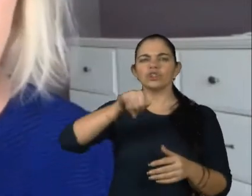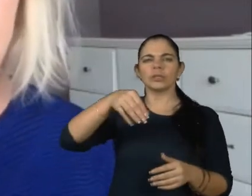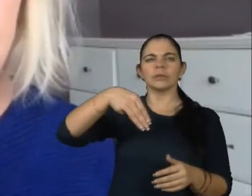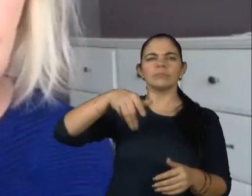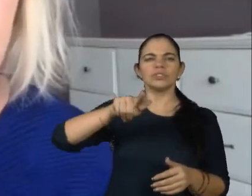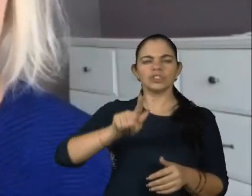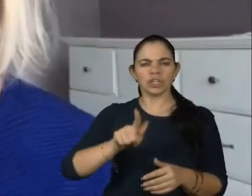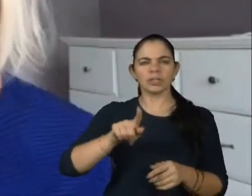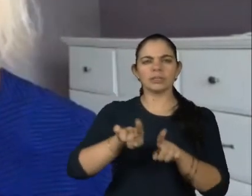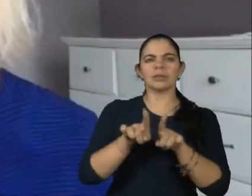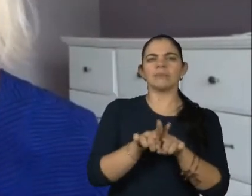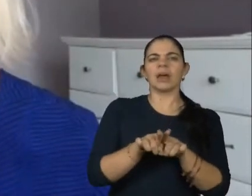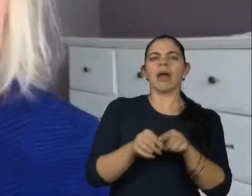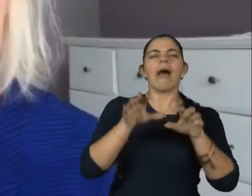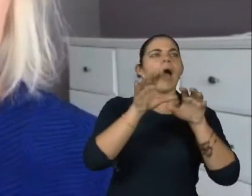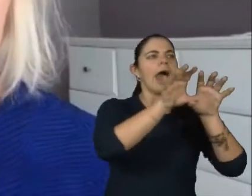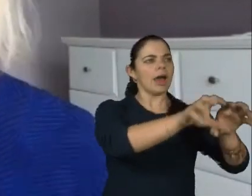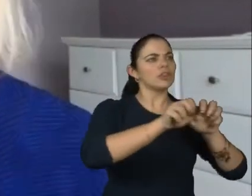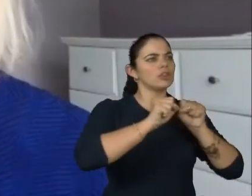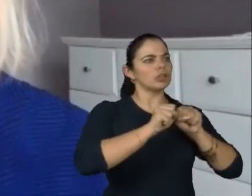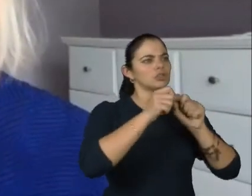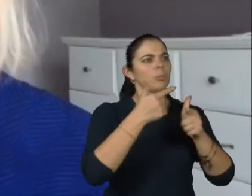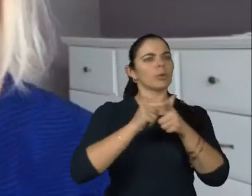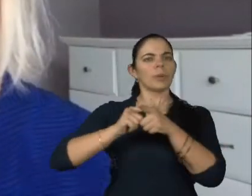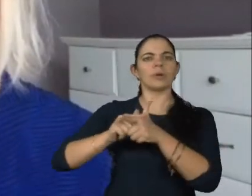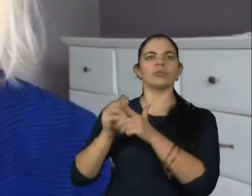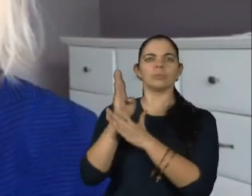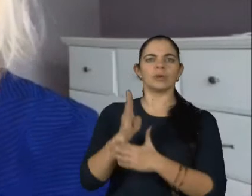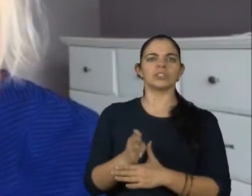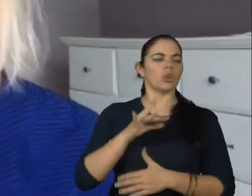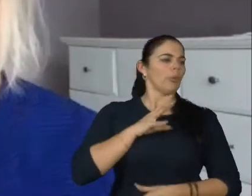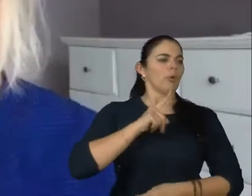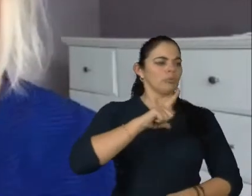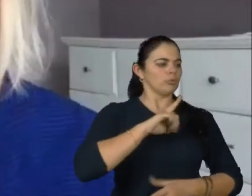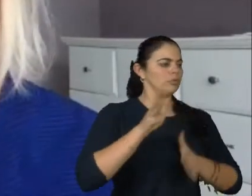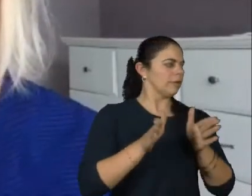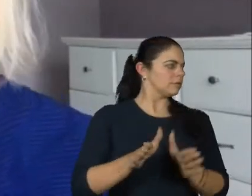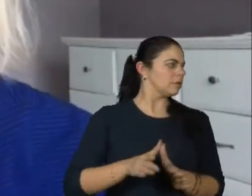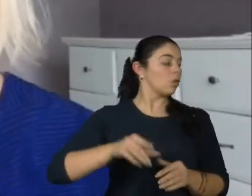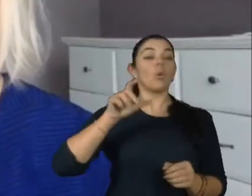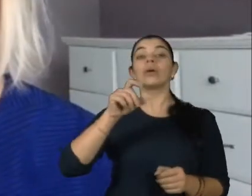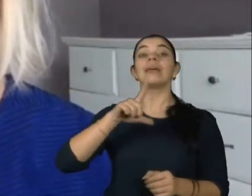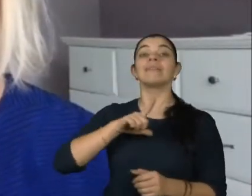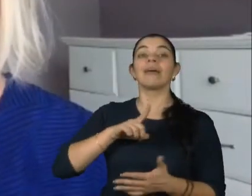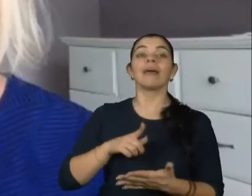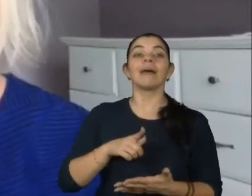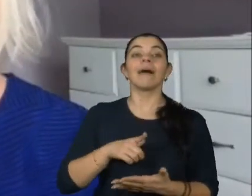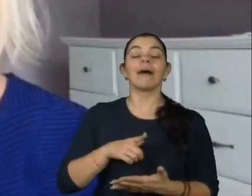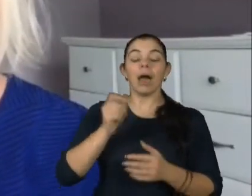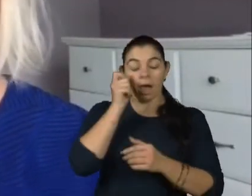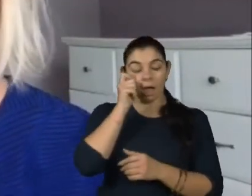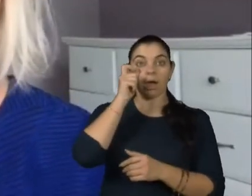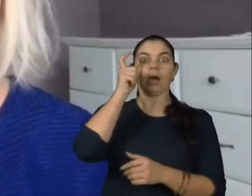a moradia é um problema no Brasil, não é todo mundo que tem acesso, mas o que nós temos que estar alerta? Que se